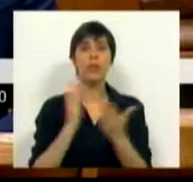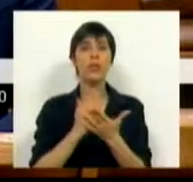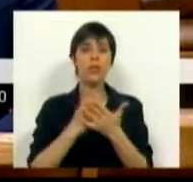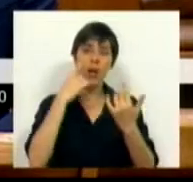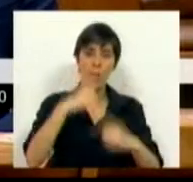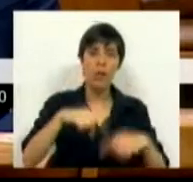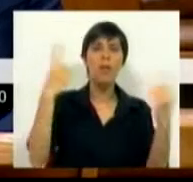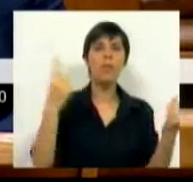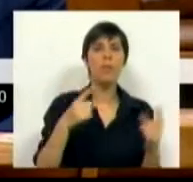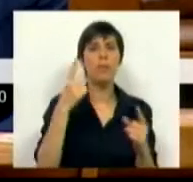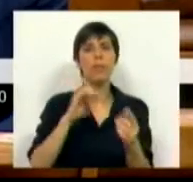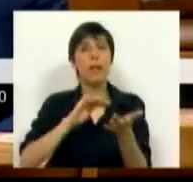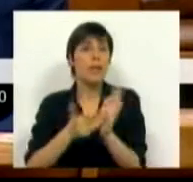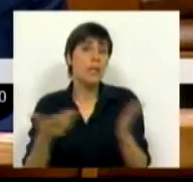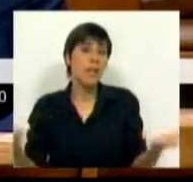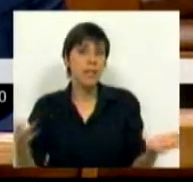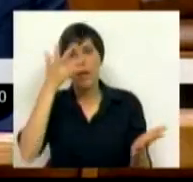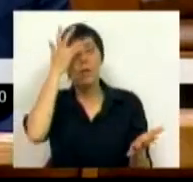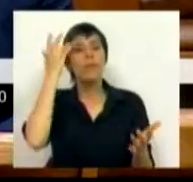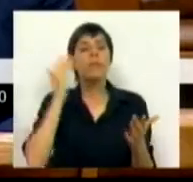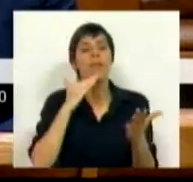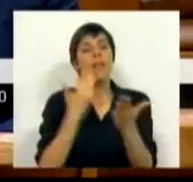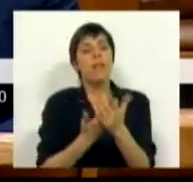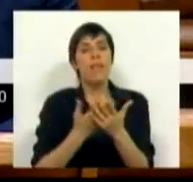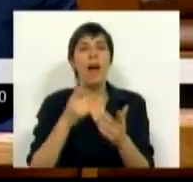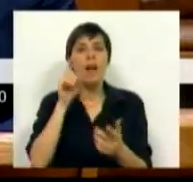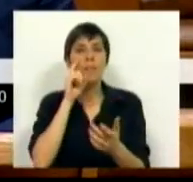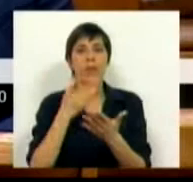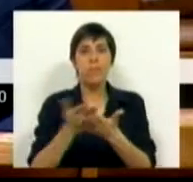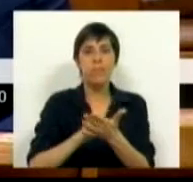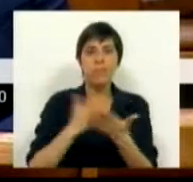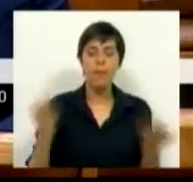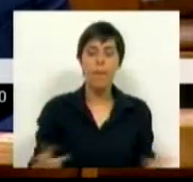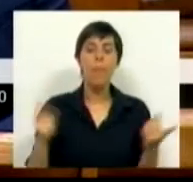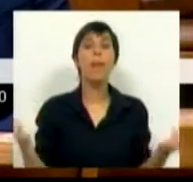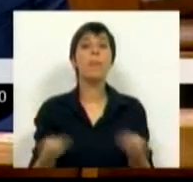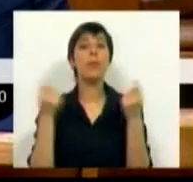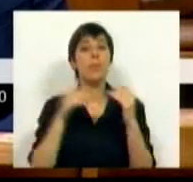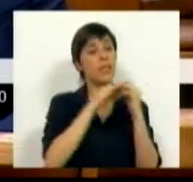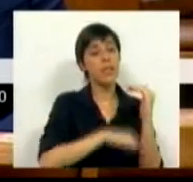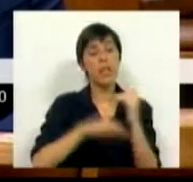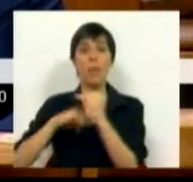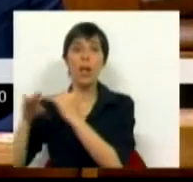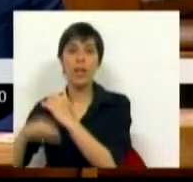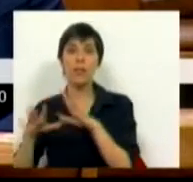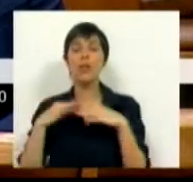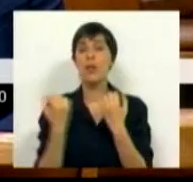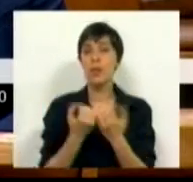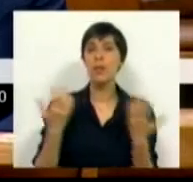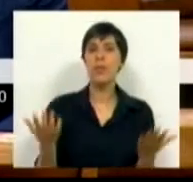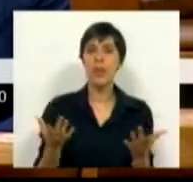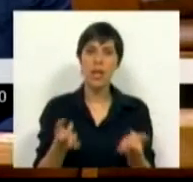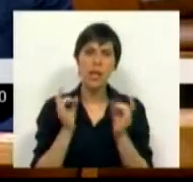pública a uns exames, cultivar a insegurança, promover as desigualdades sociais